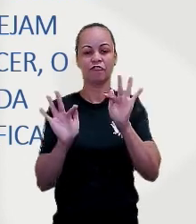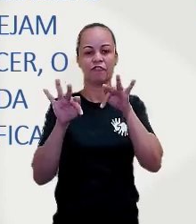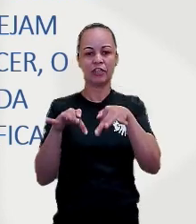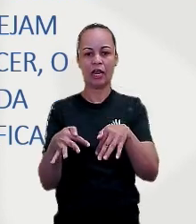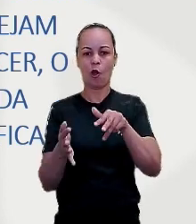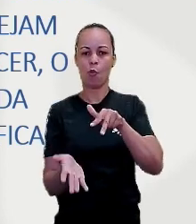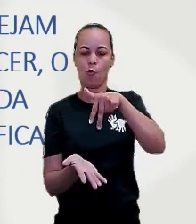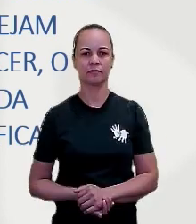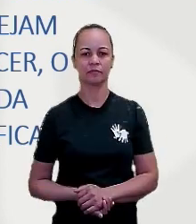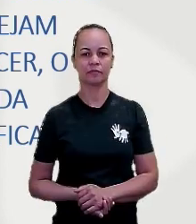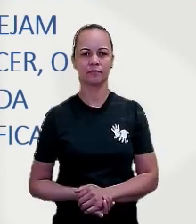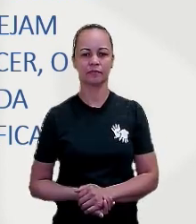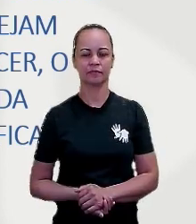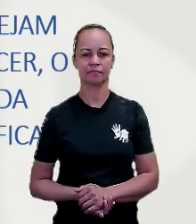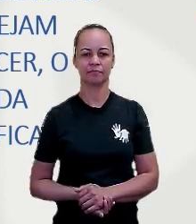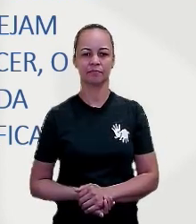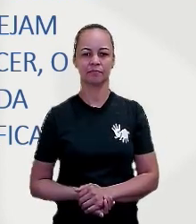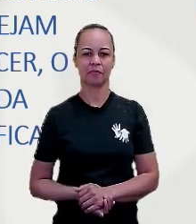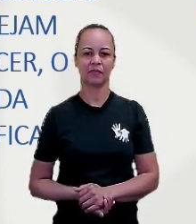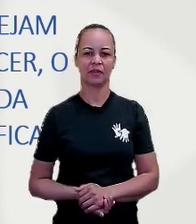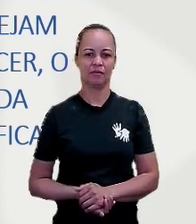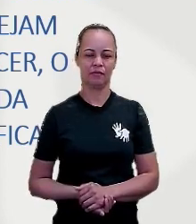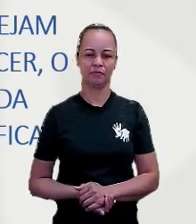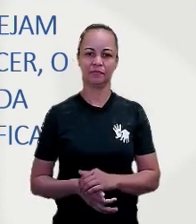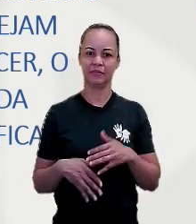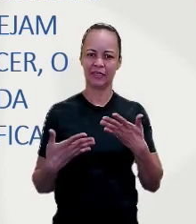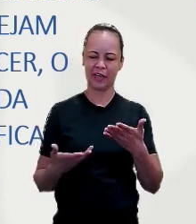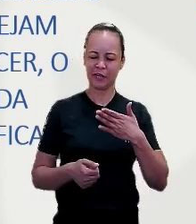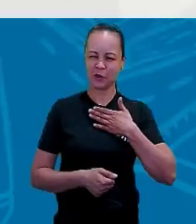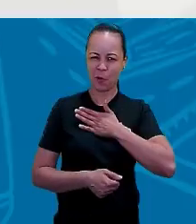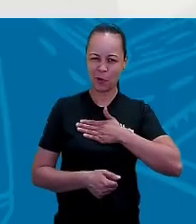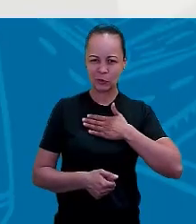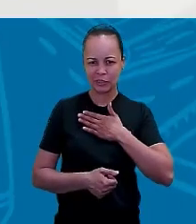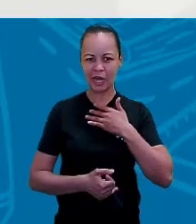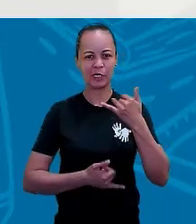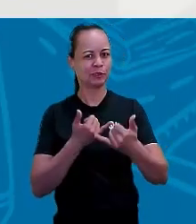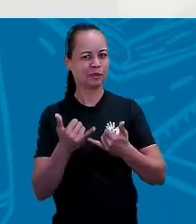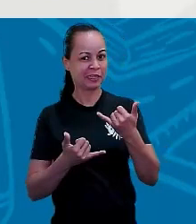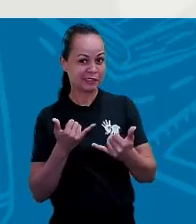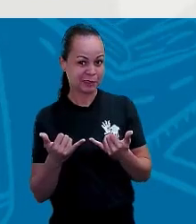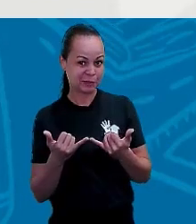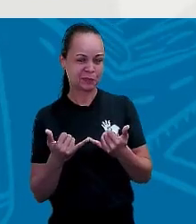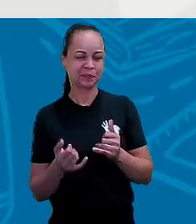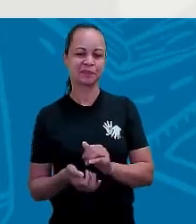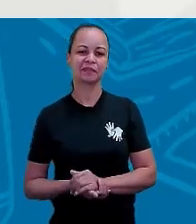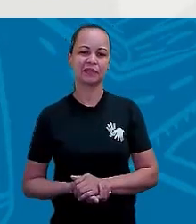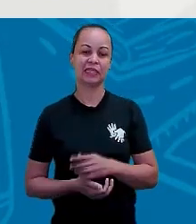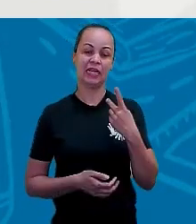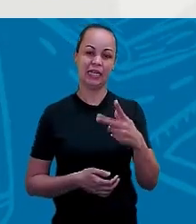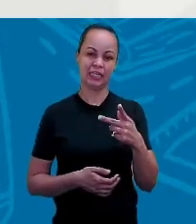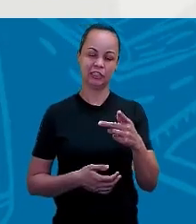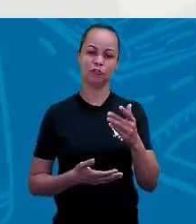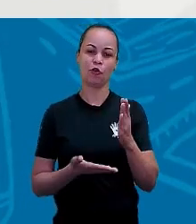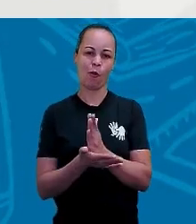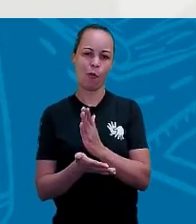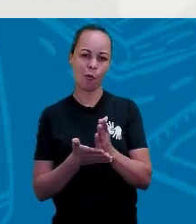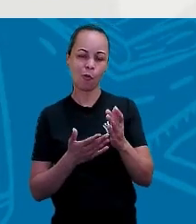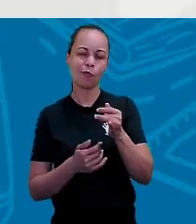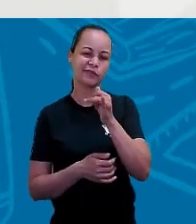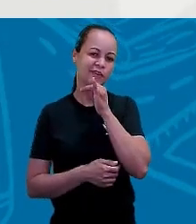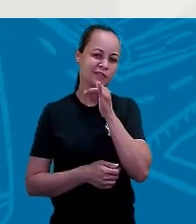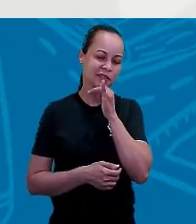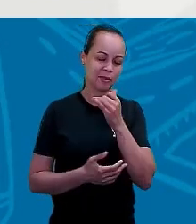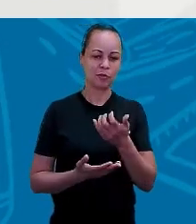será o vencedor. E aí, gostaram da nossa brincadeira? Esses foram alguns exemplos.